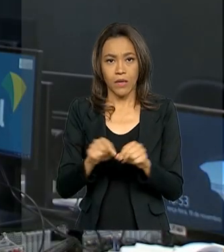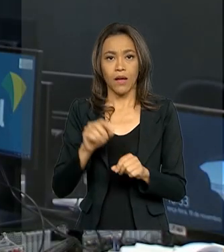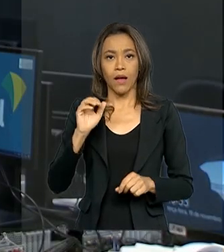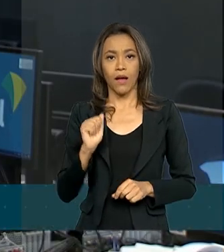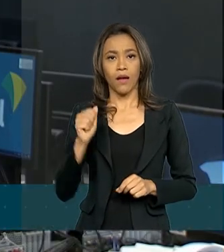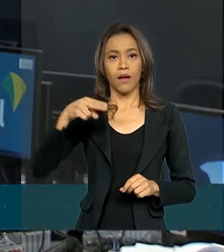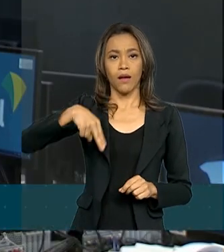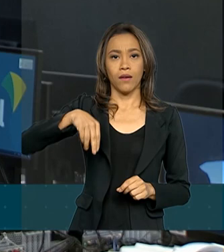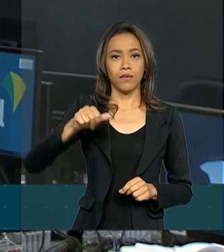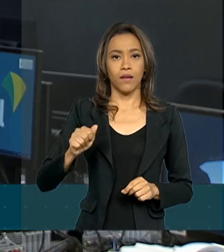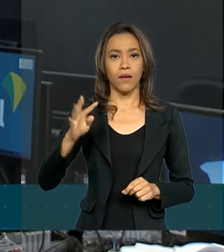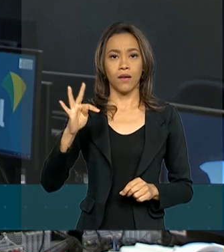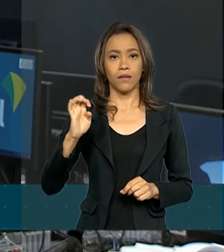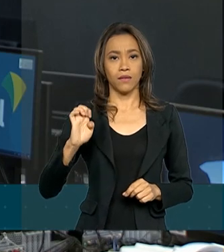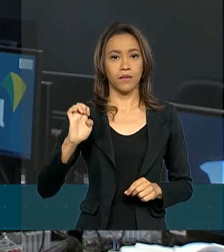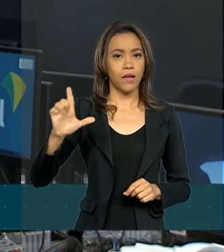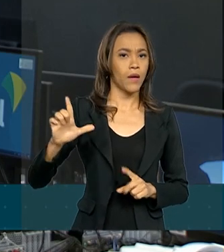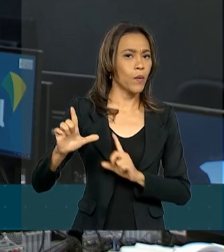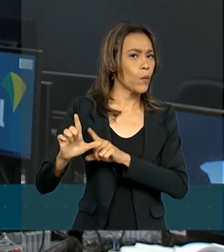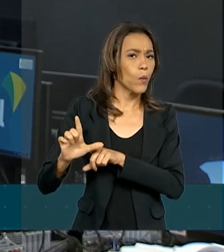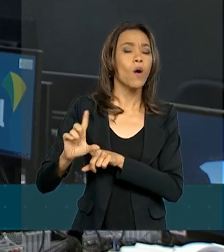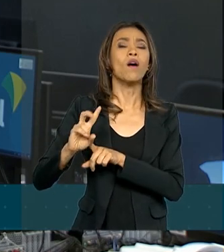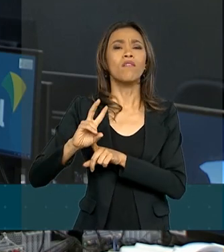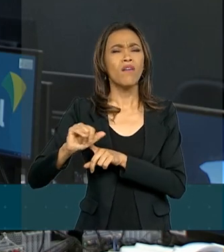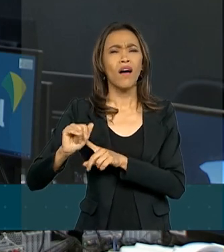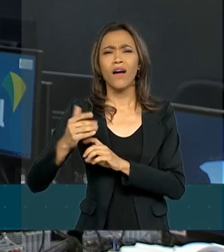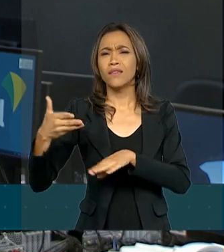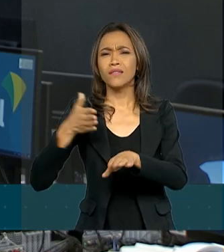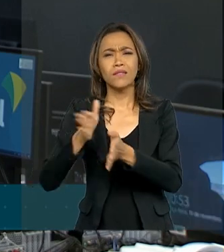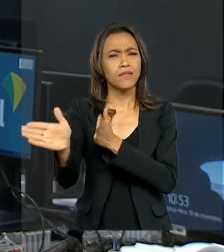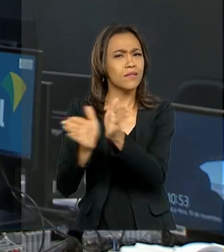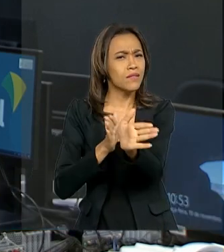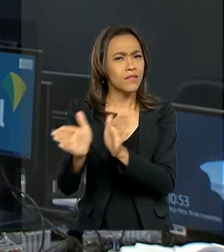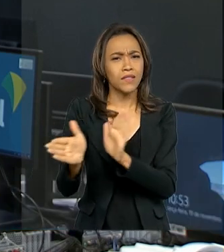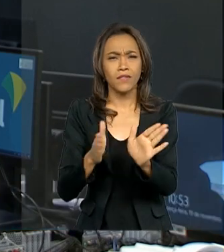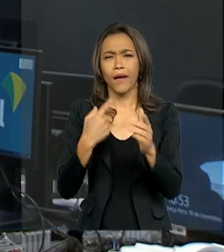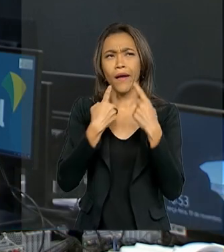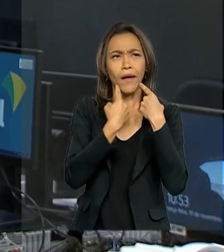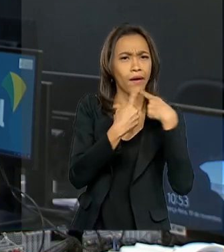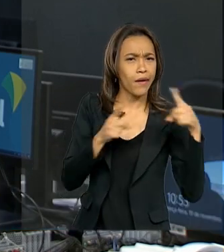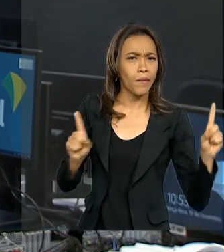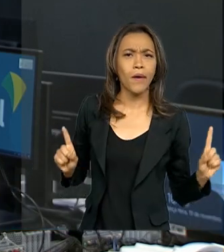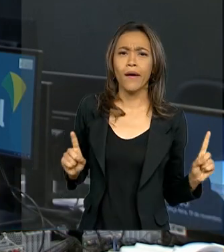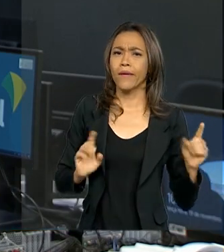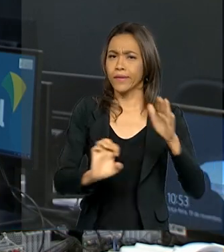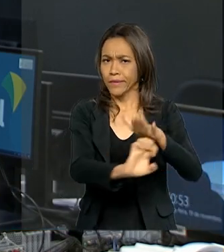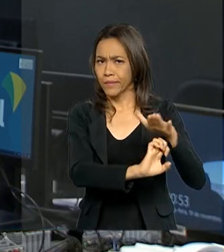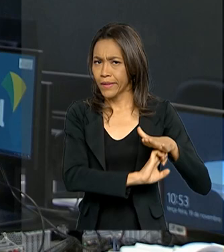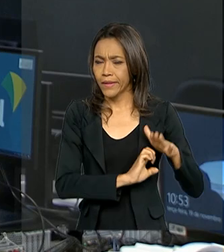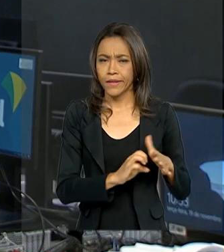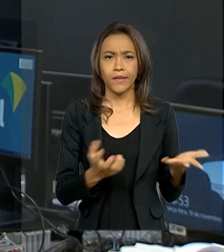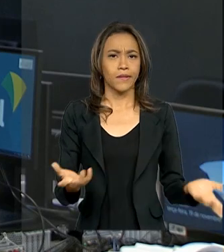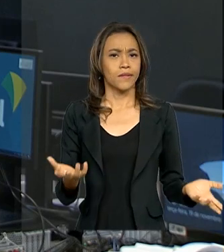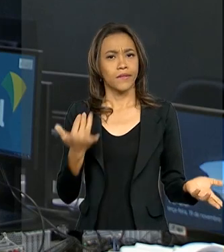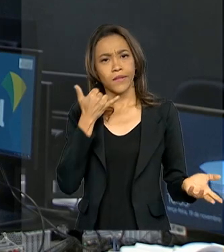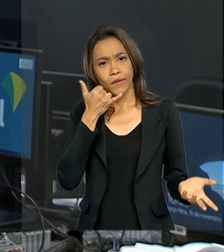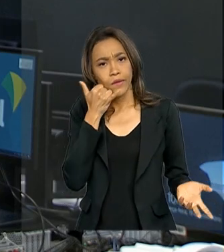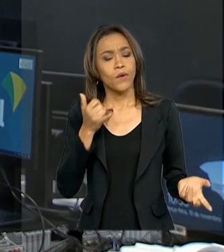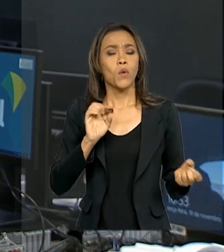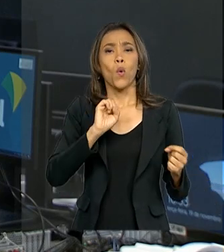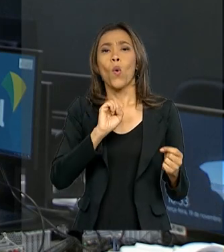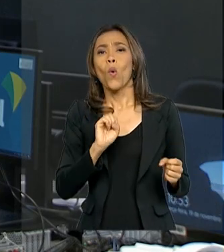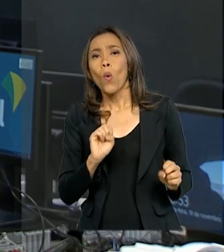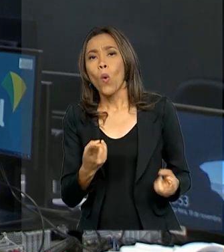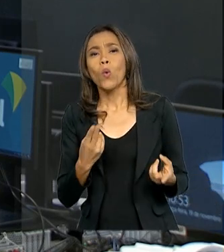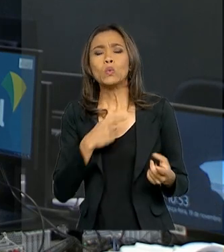Telecomunicações, o Anatel Consumidor, estará acessível a quem desejar reclamar de sua operadora ou solucionar dúvidas sobre a